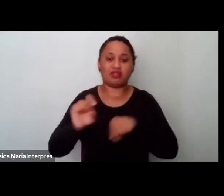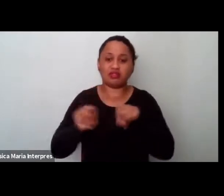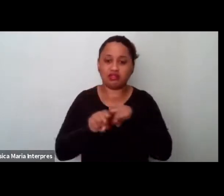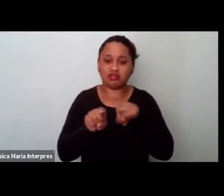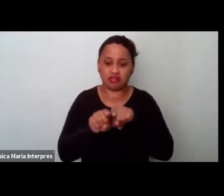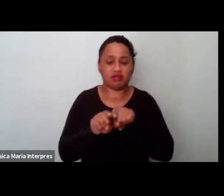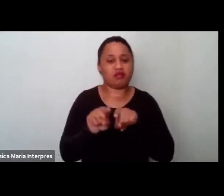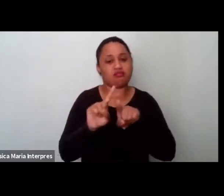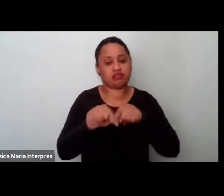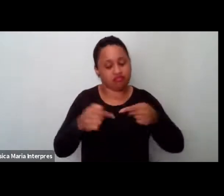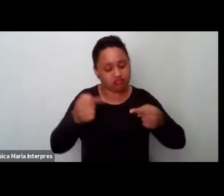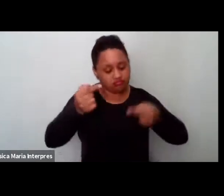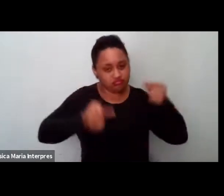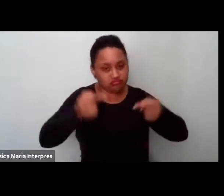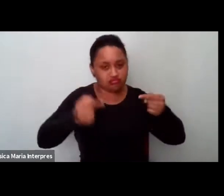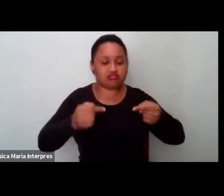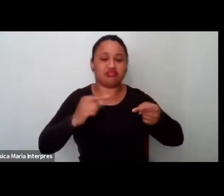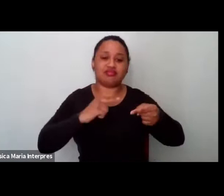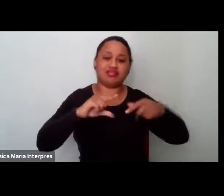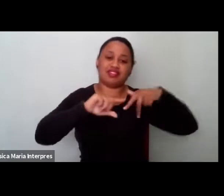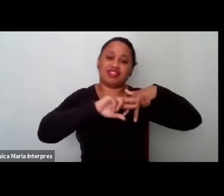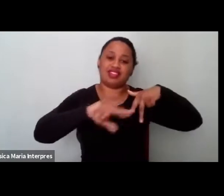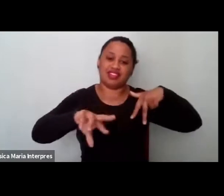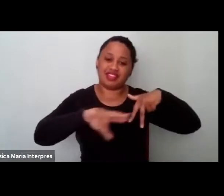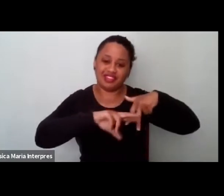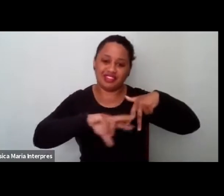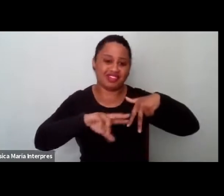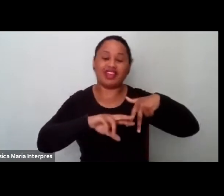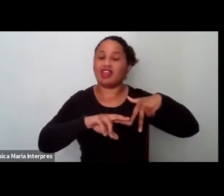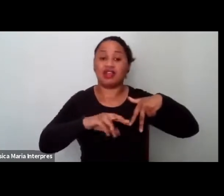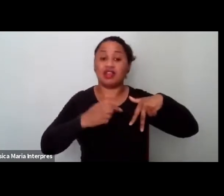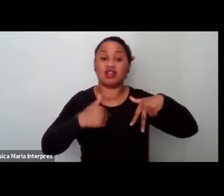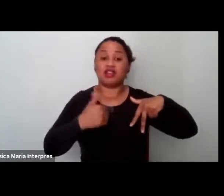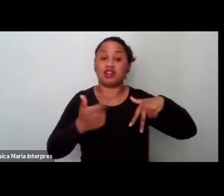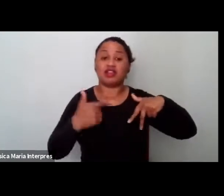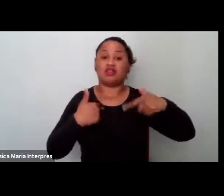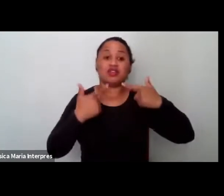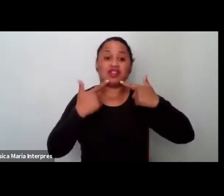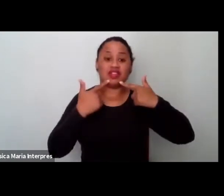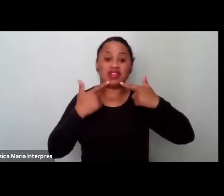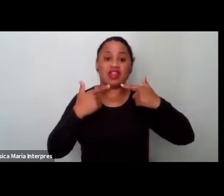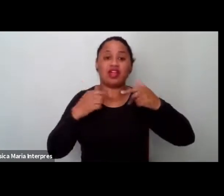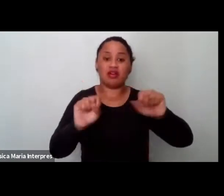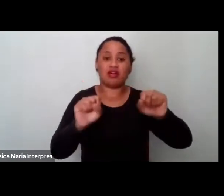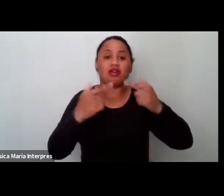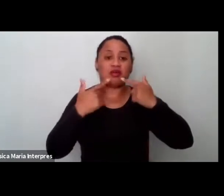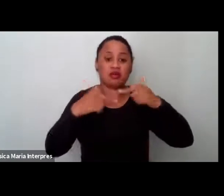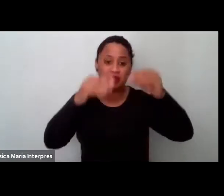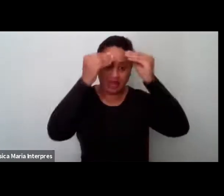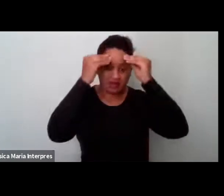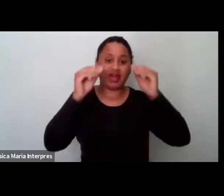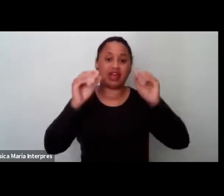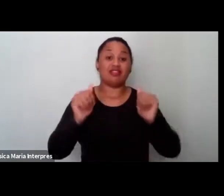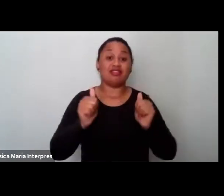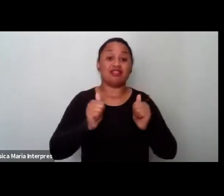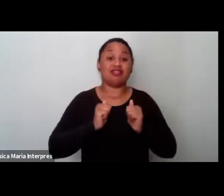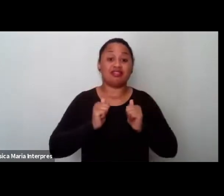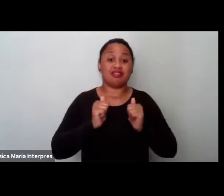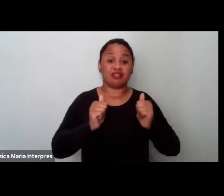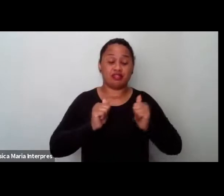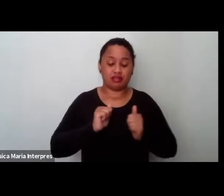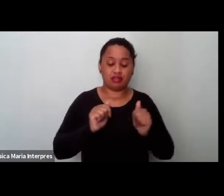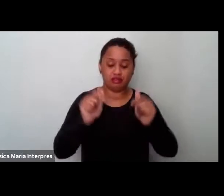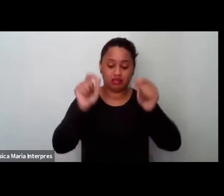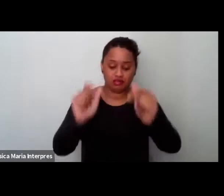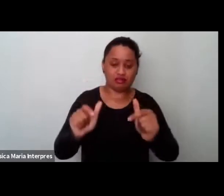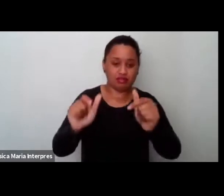debate de gênero, de não linguagem neutra no espaço educativo, né, então, como